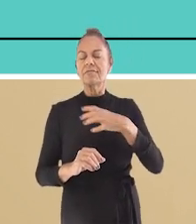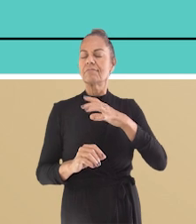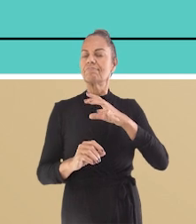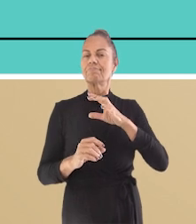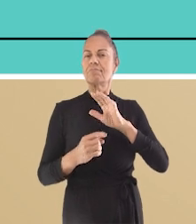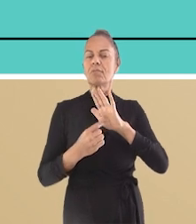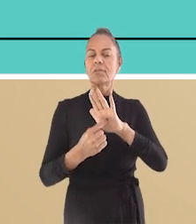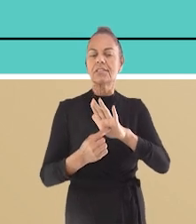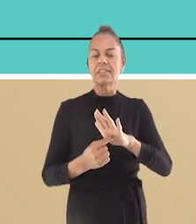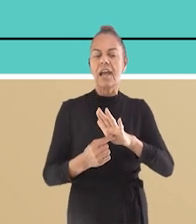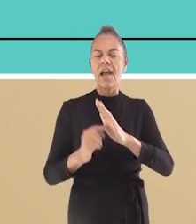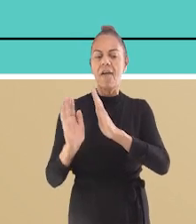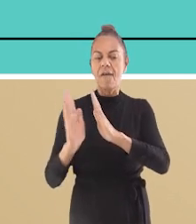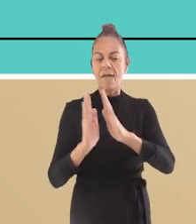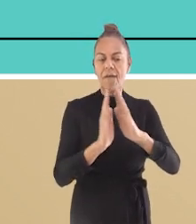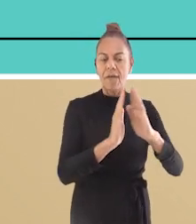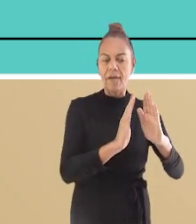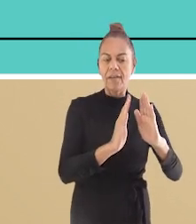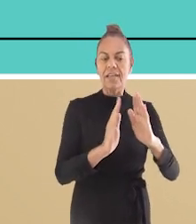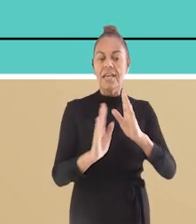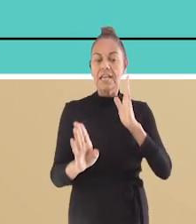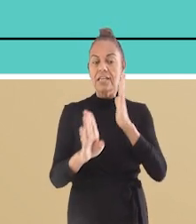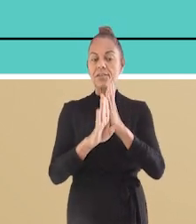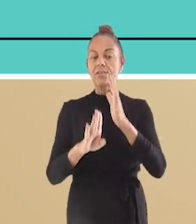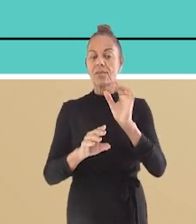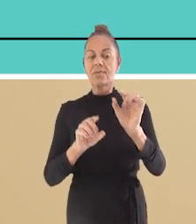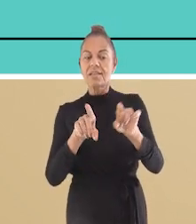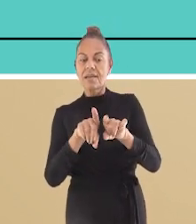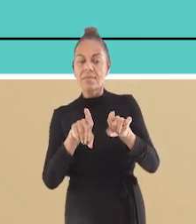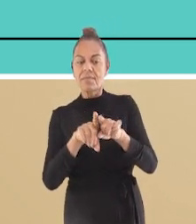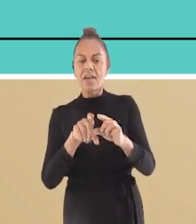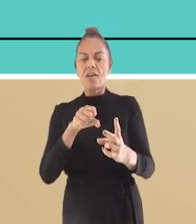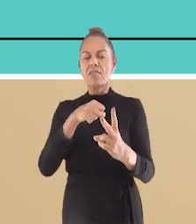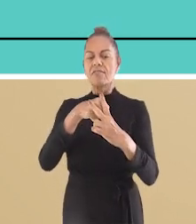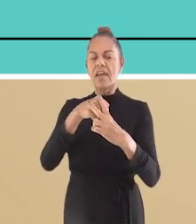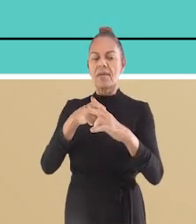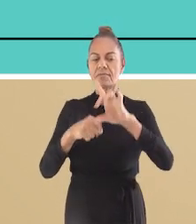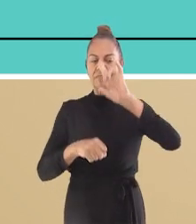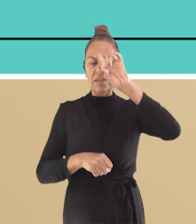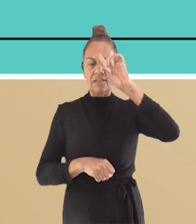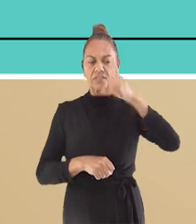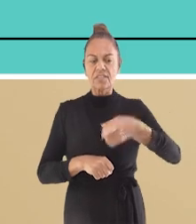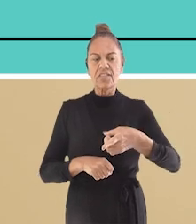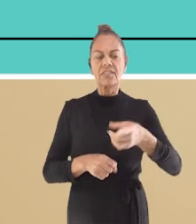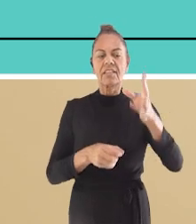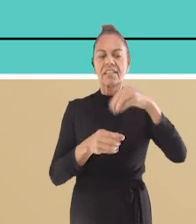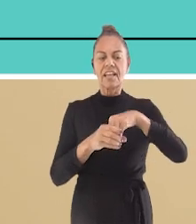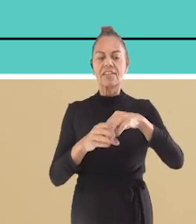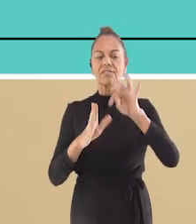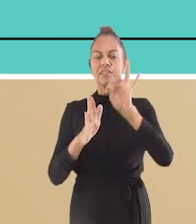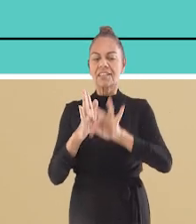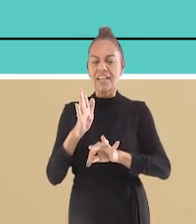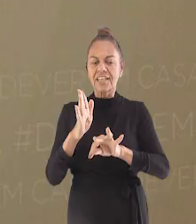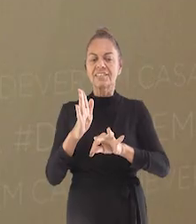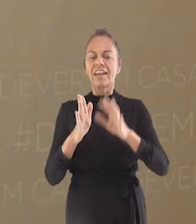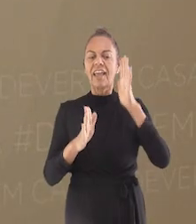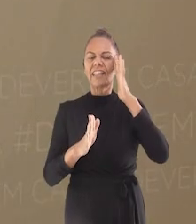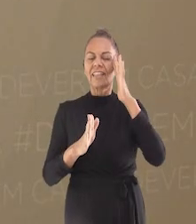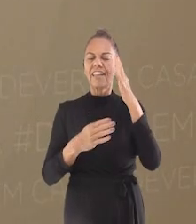aparece em textos. E quatro, entender como o imperativo afirmativo é formado.